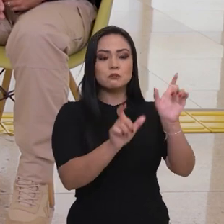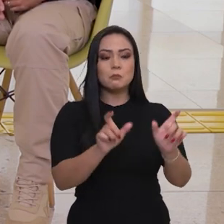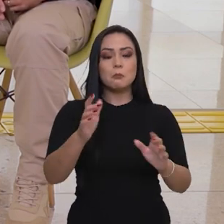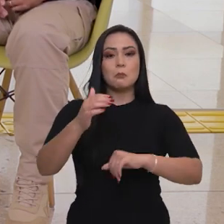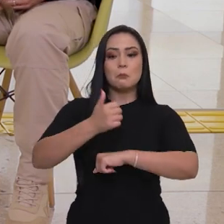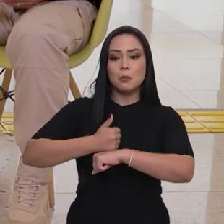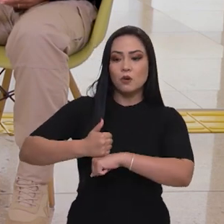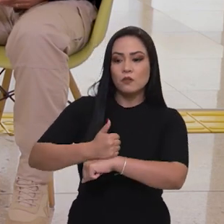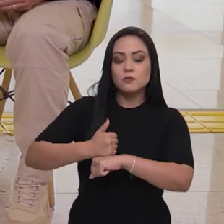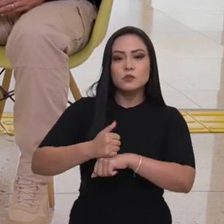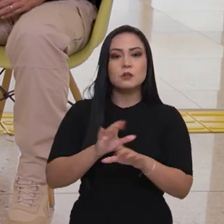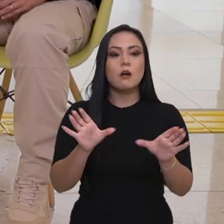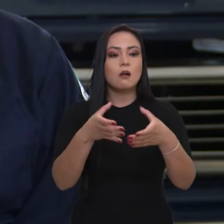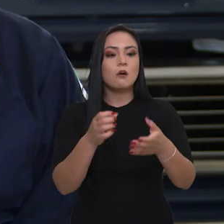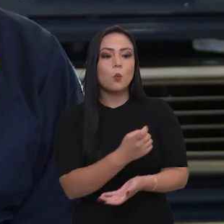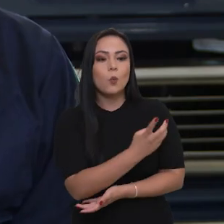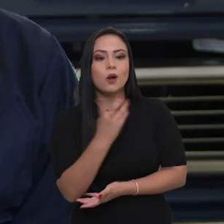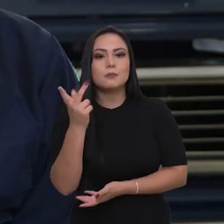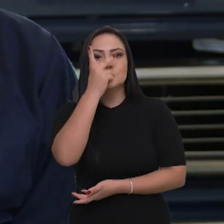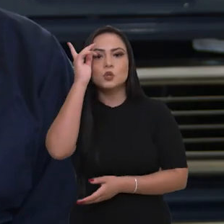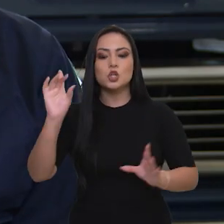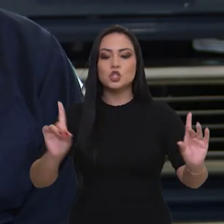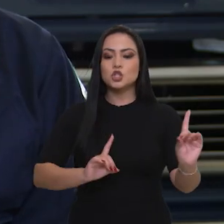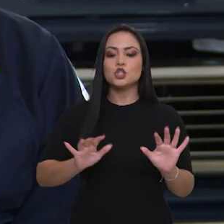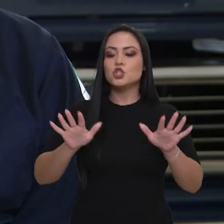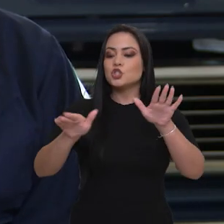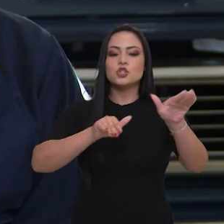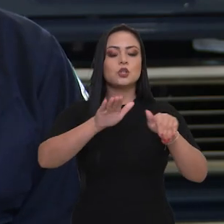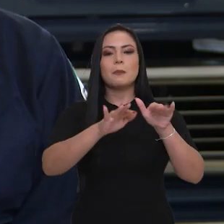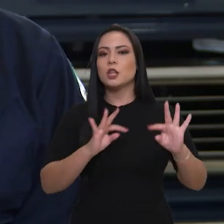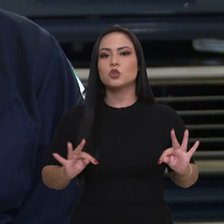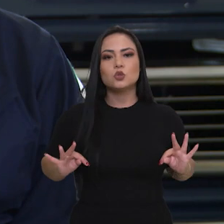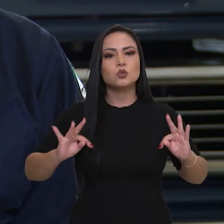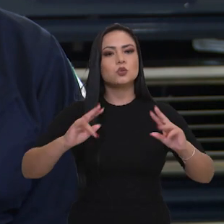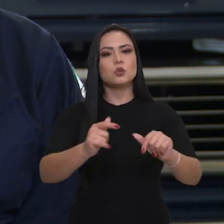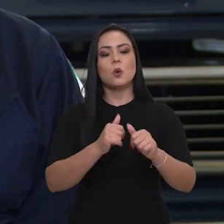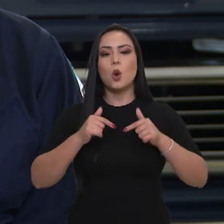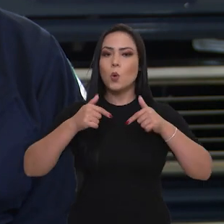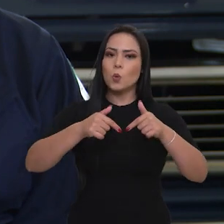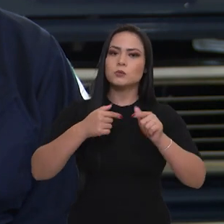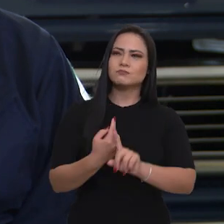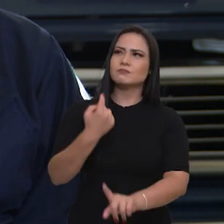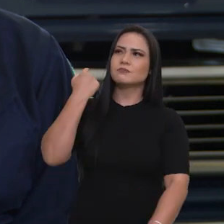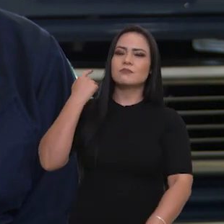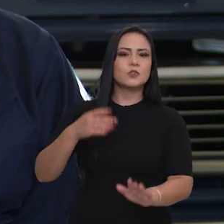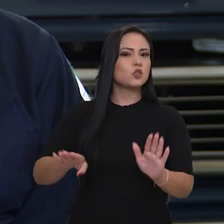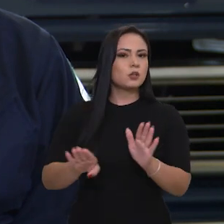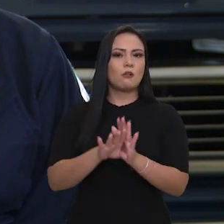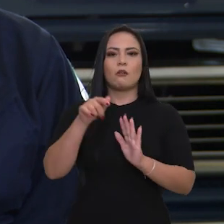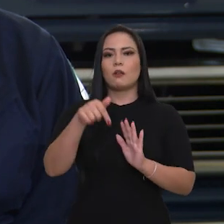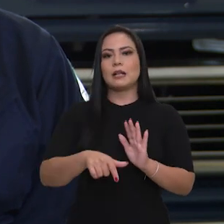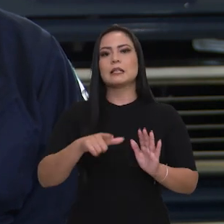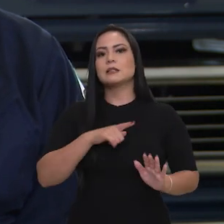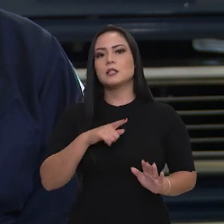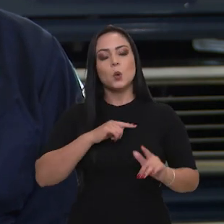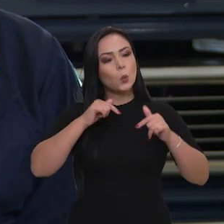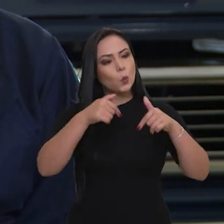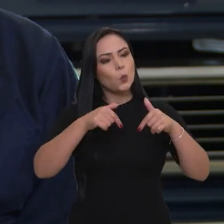cargos, do número de cargos e chamarmos todo esse excedente. Isso é uma luta de desde quando eu cheguei. E eu tenho